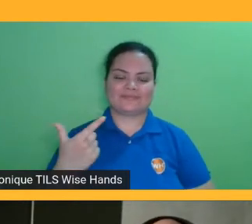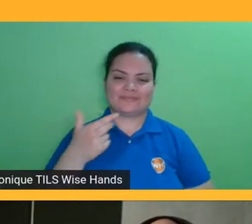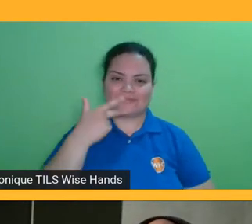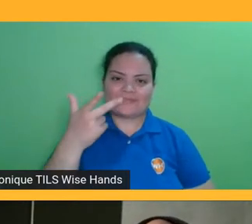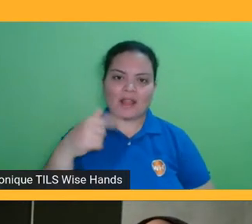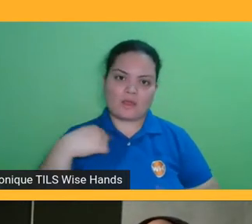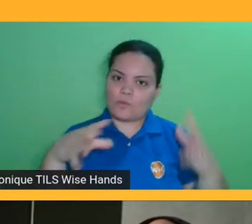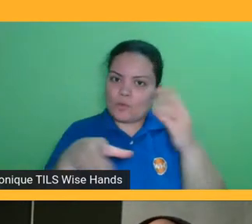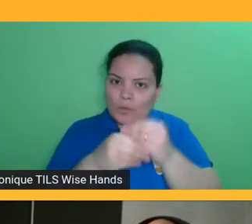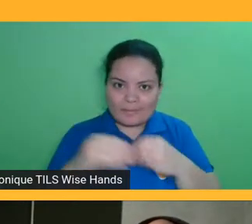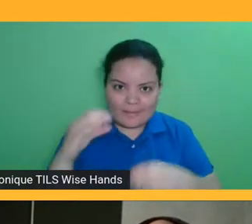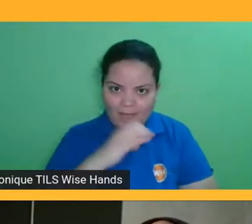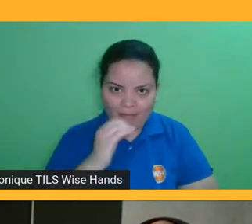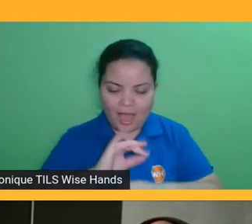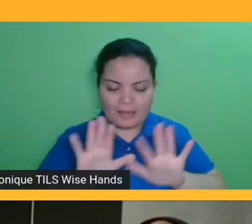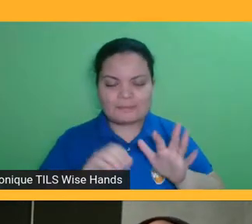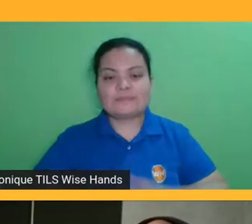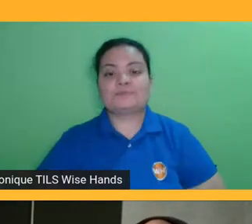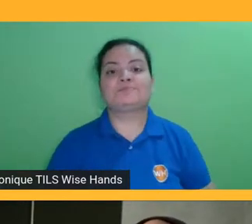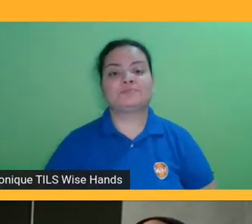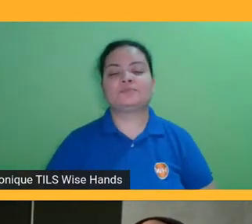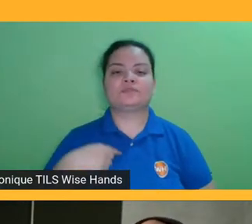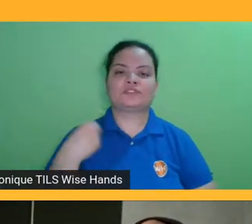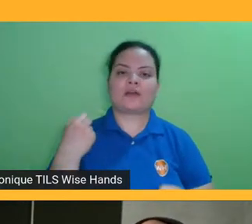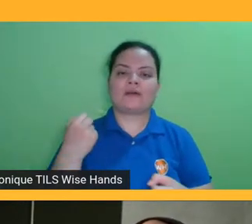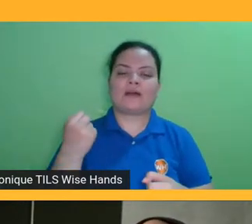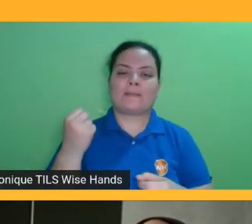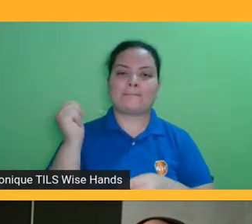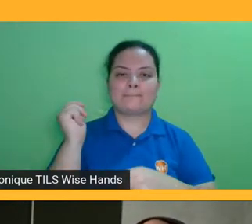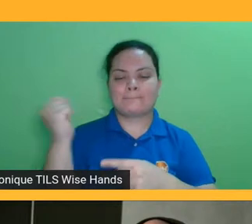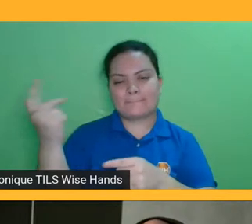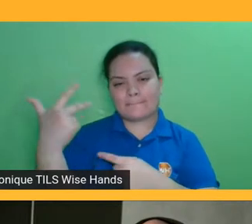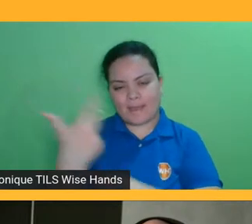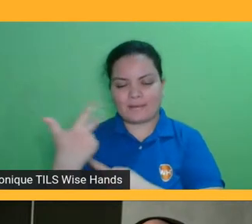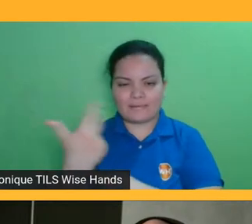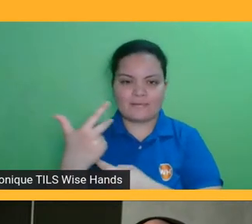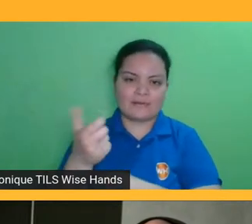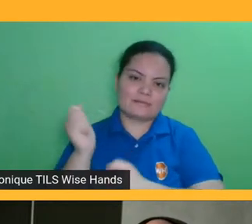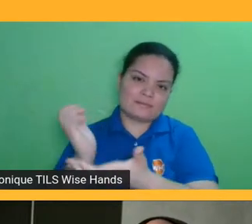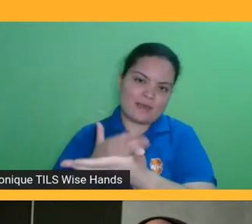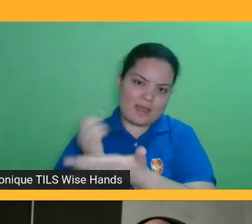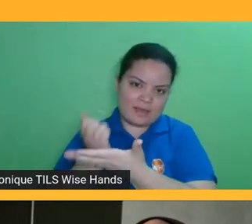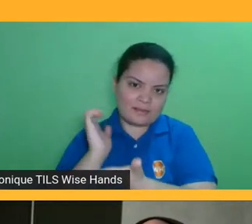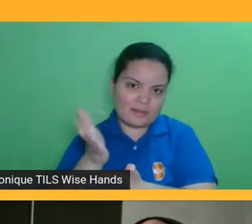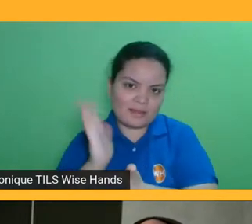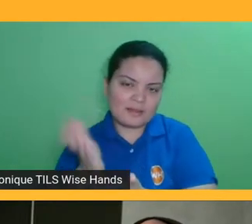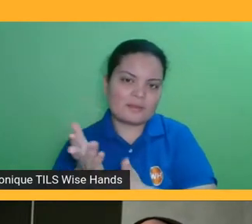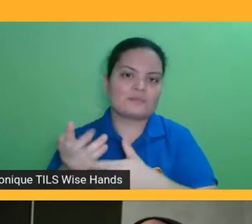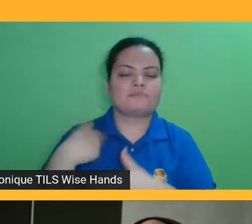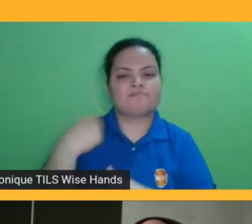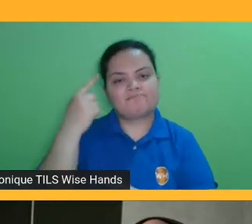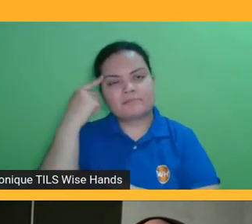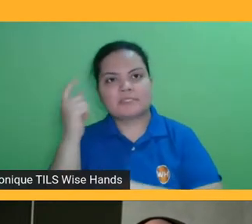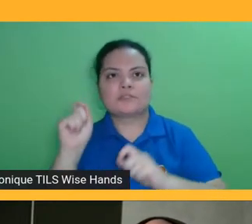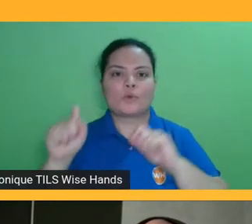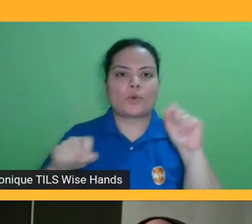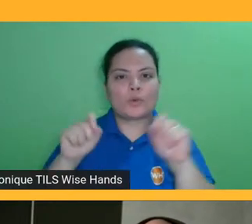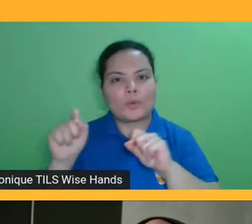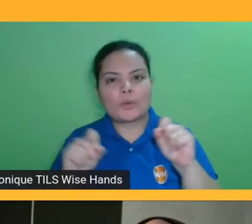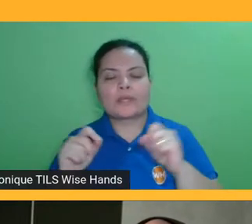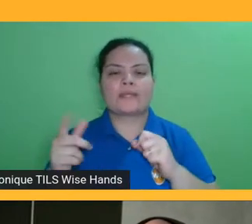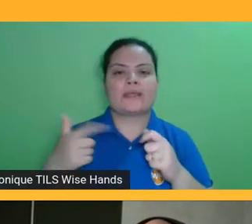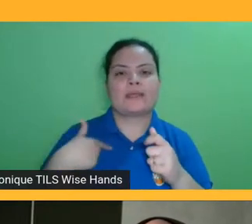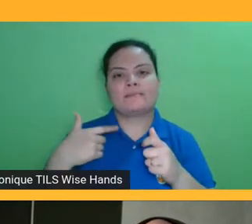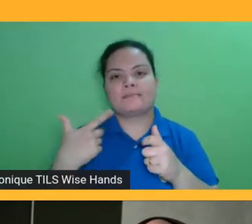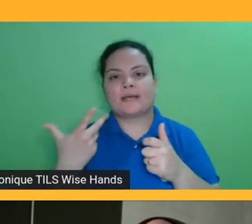SL Book, foi de poder complementar eventualmente com alguma ilustração, alguma pequena coisa em movimento na página para